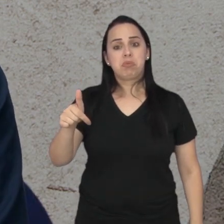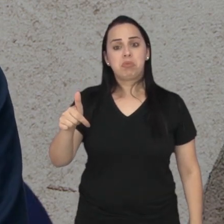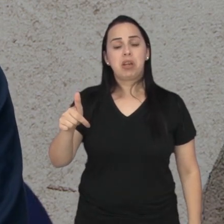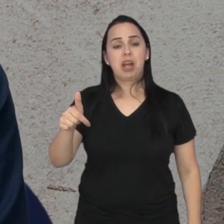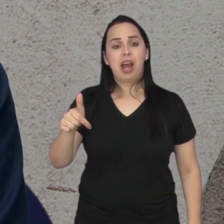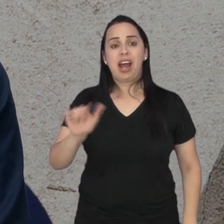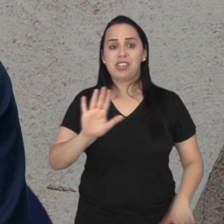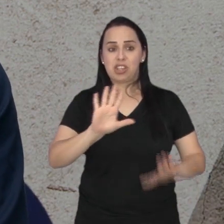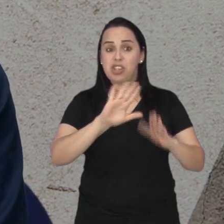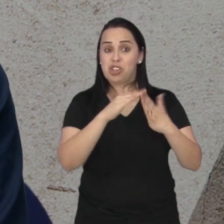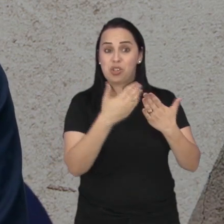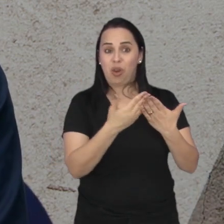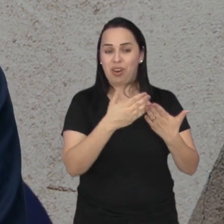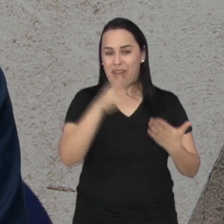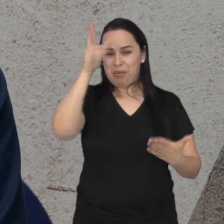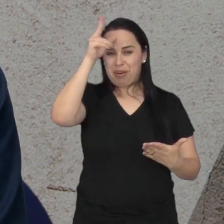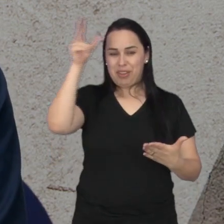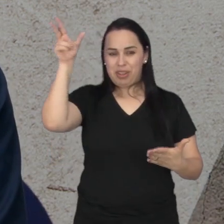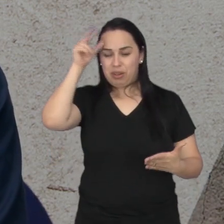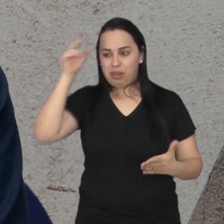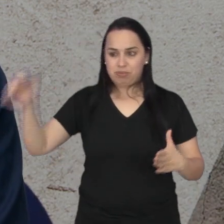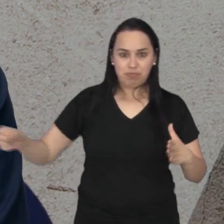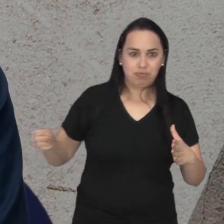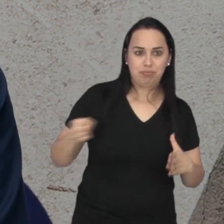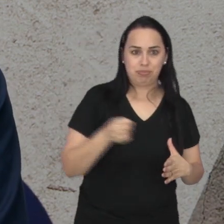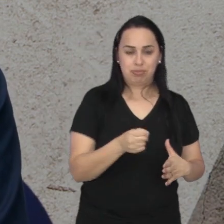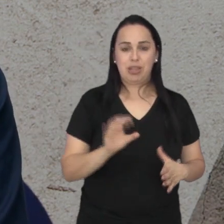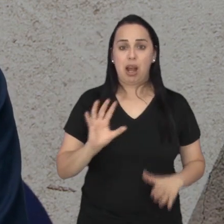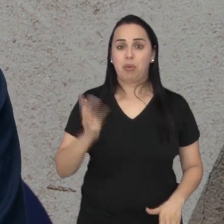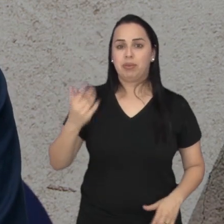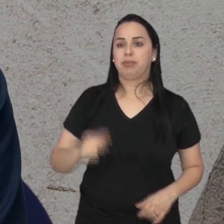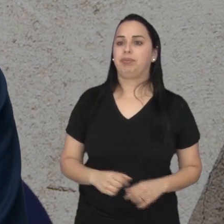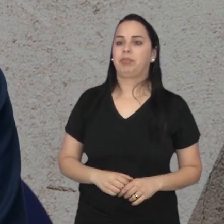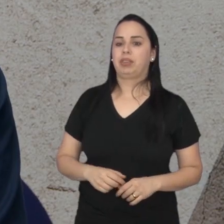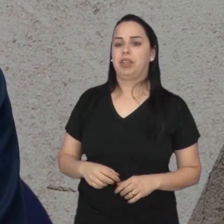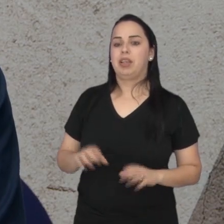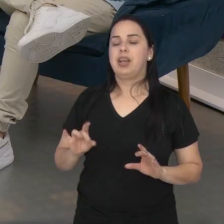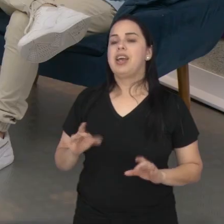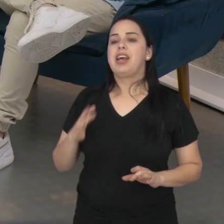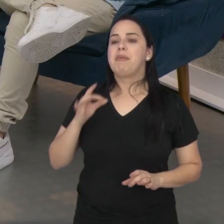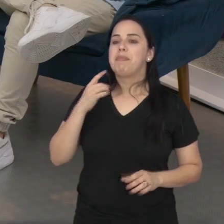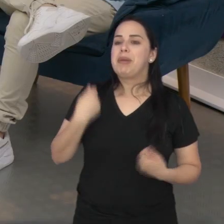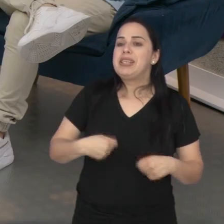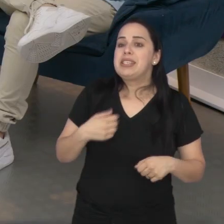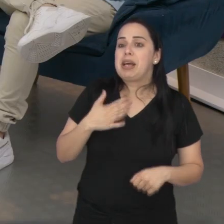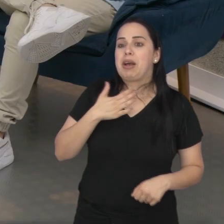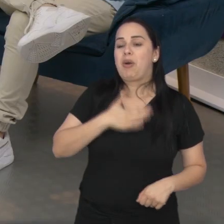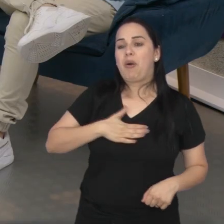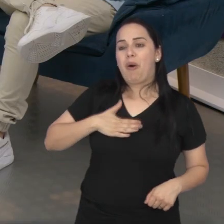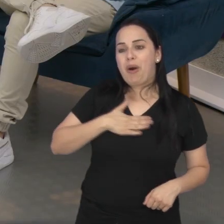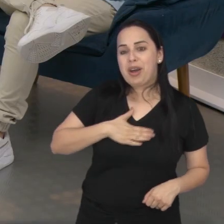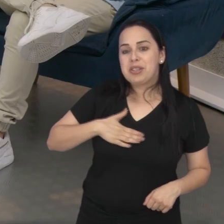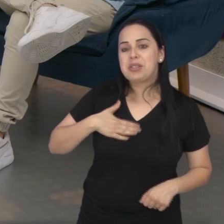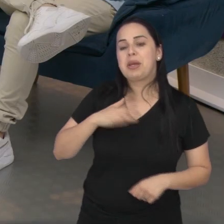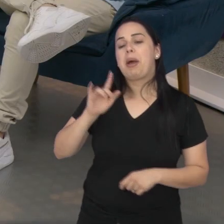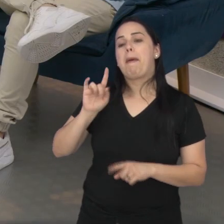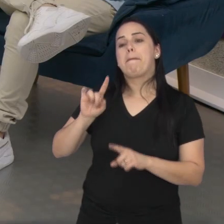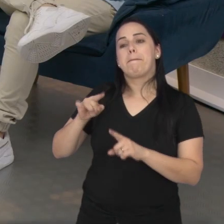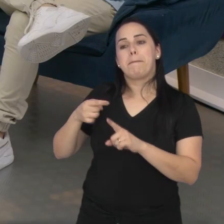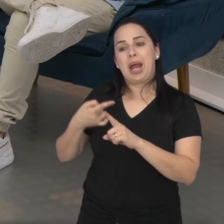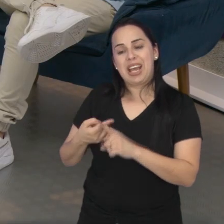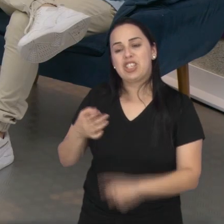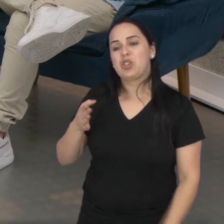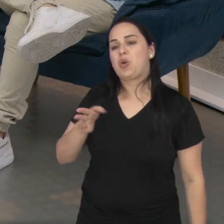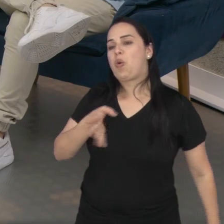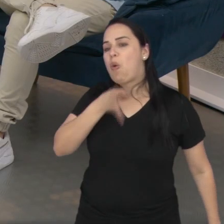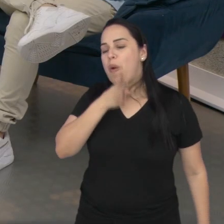posteriormente até pelas escolinhas da prefeitura. Então, isso aí acontece bastante. A gente viu que não é só gostar das práticas. Tem